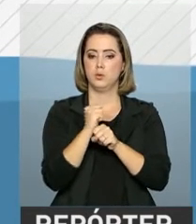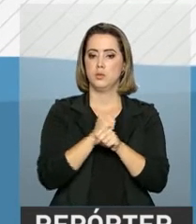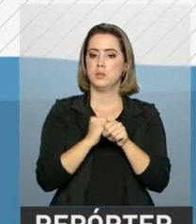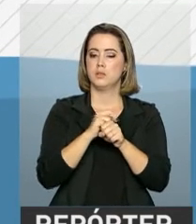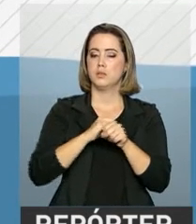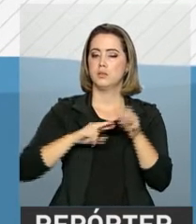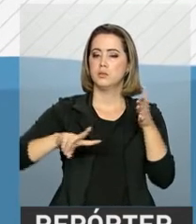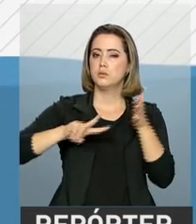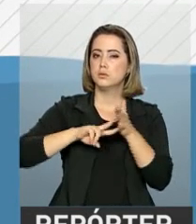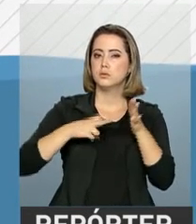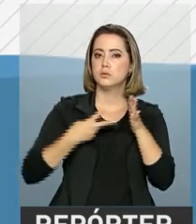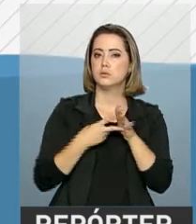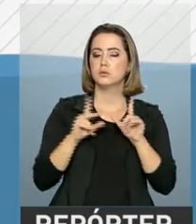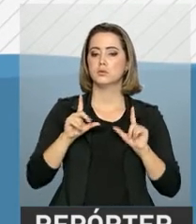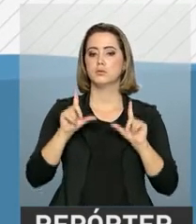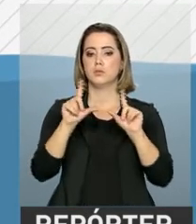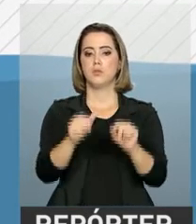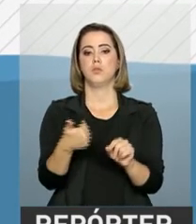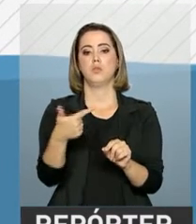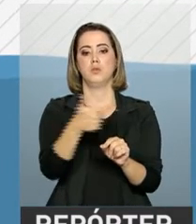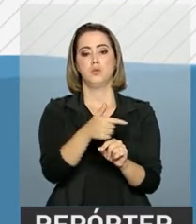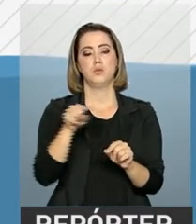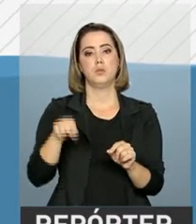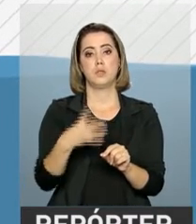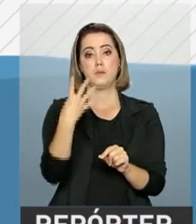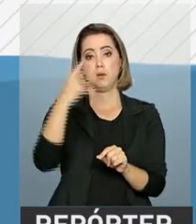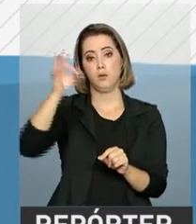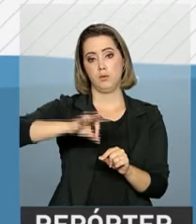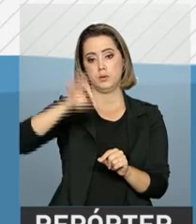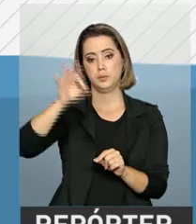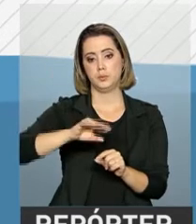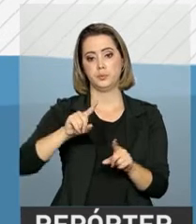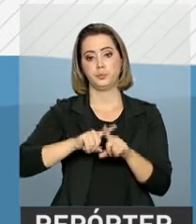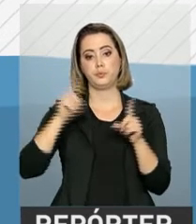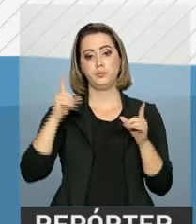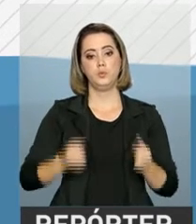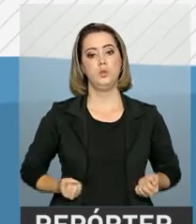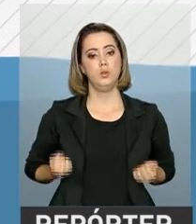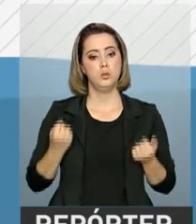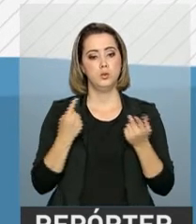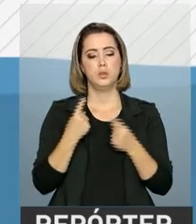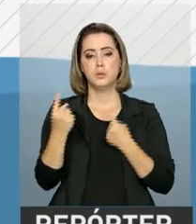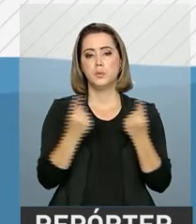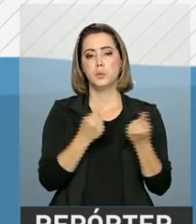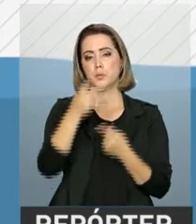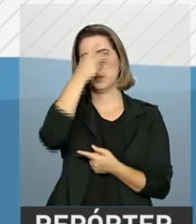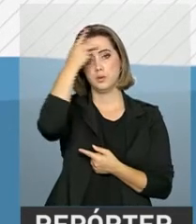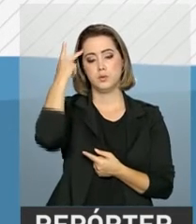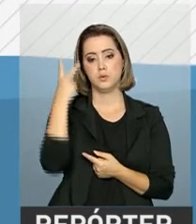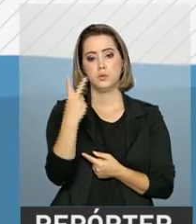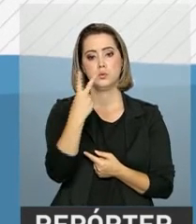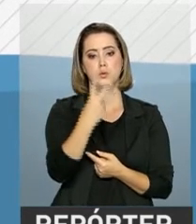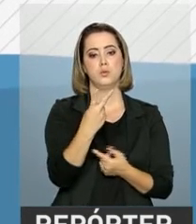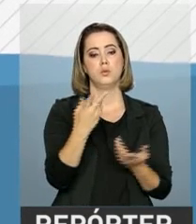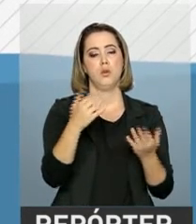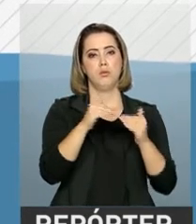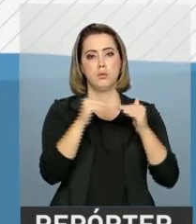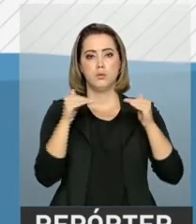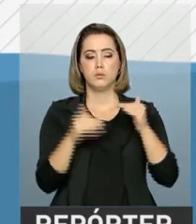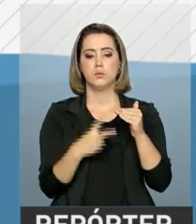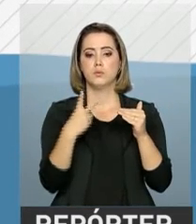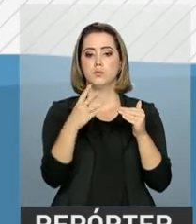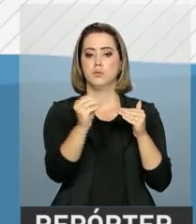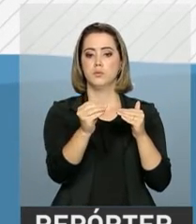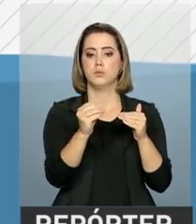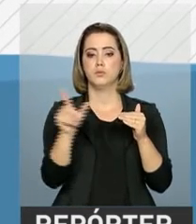anual de água nos terminais foi de 12,4%. Já o gasto médio por passageiro passou de 22 para